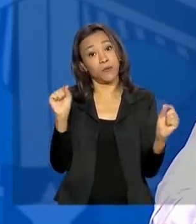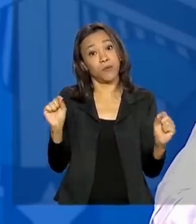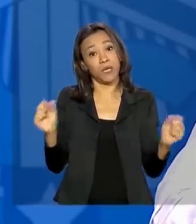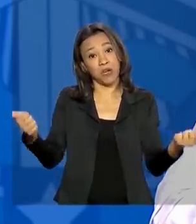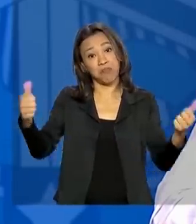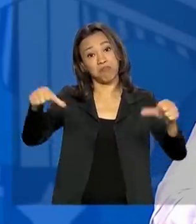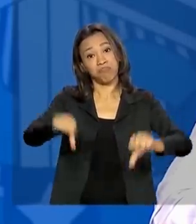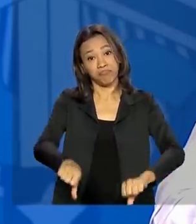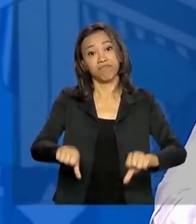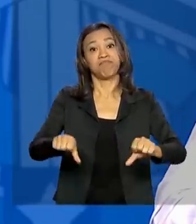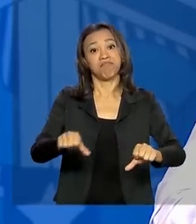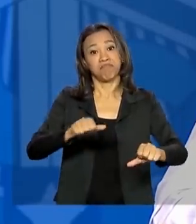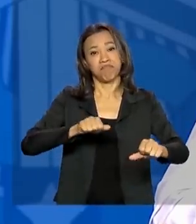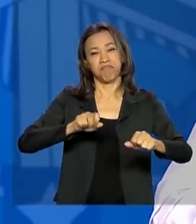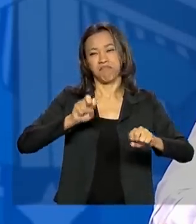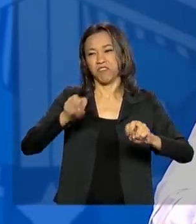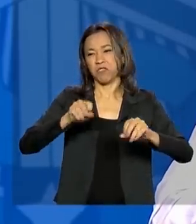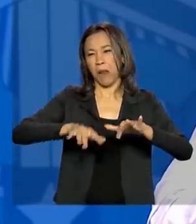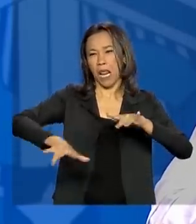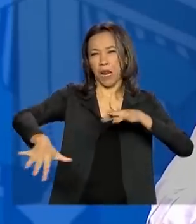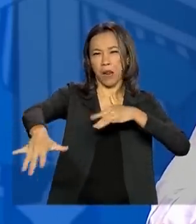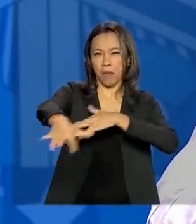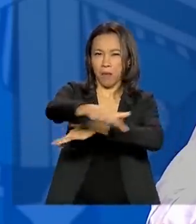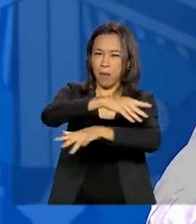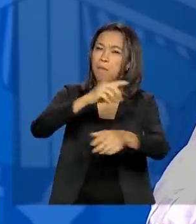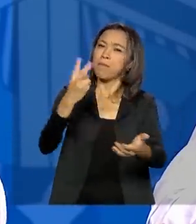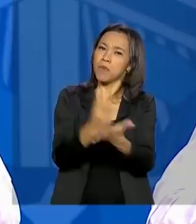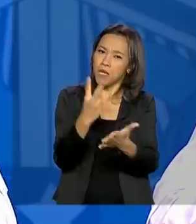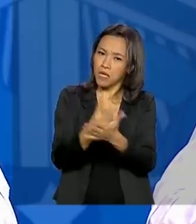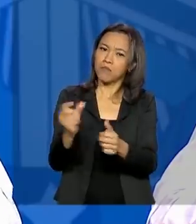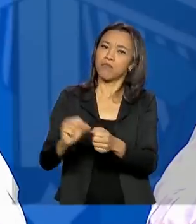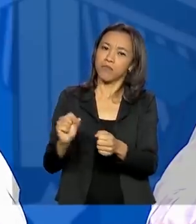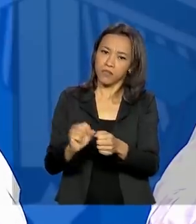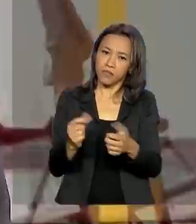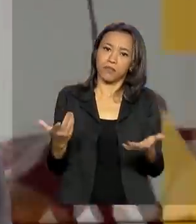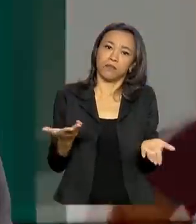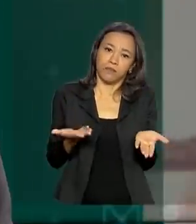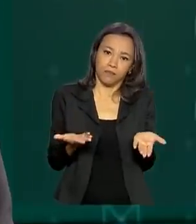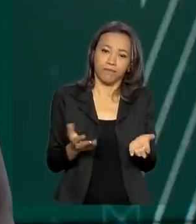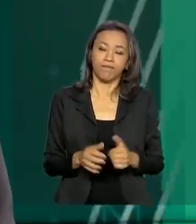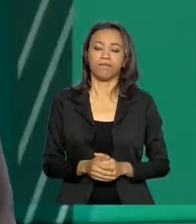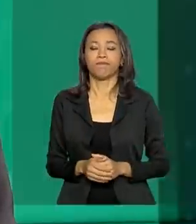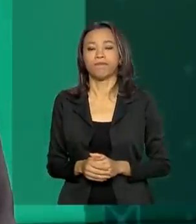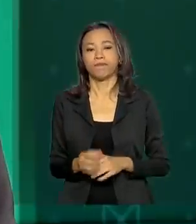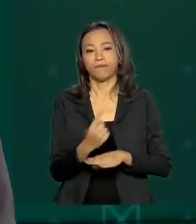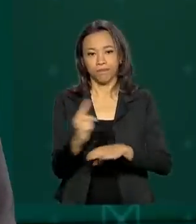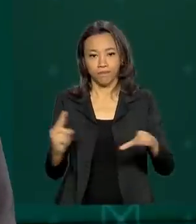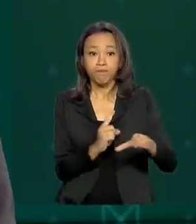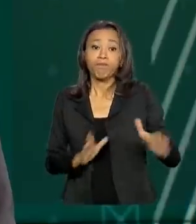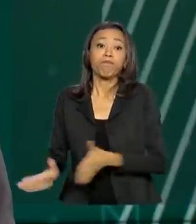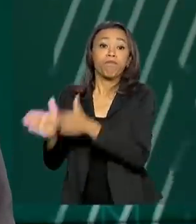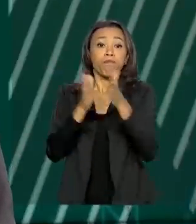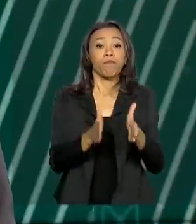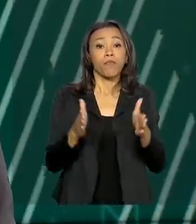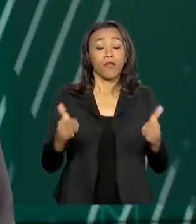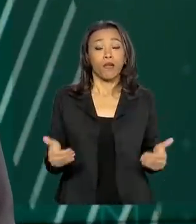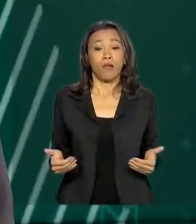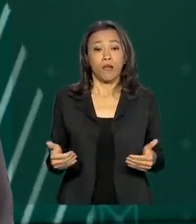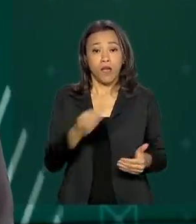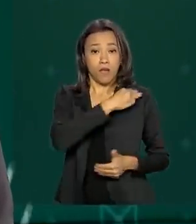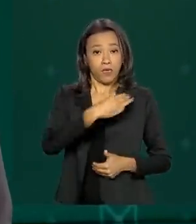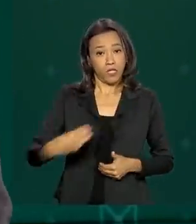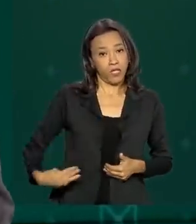espiral de casos, mesmo fazendo esse isolamento. A ministra da Agricultura